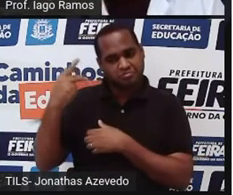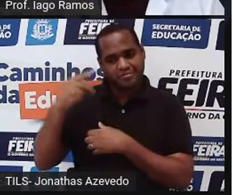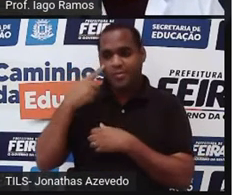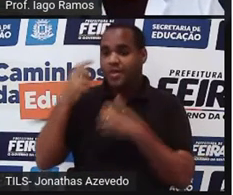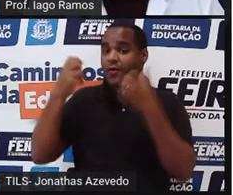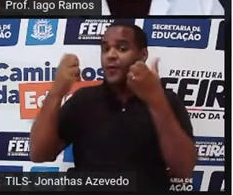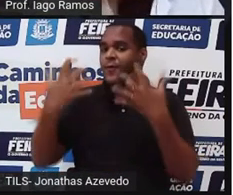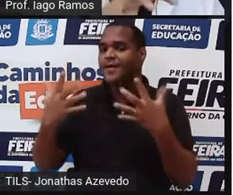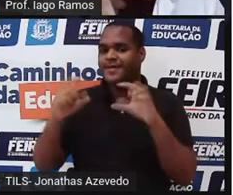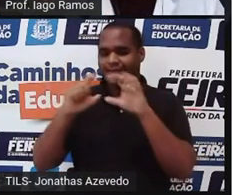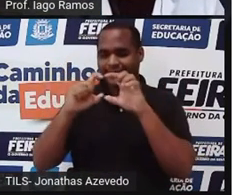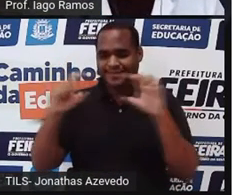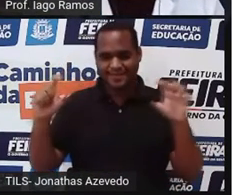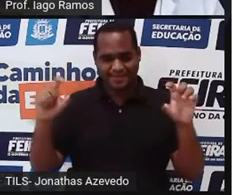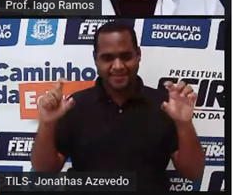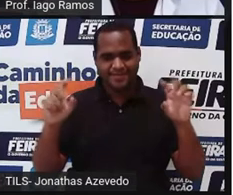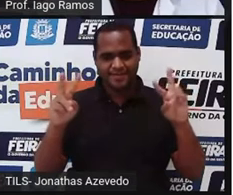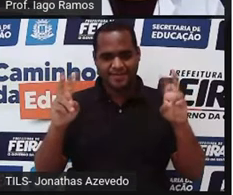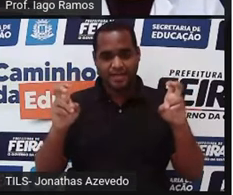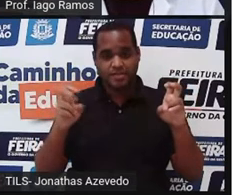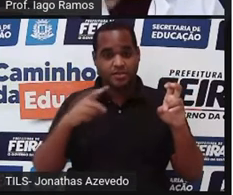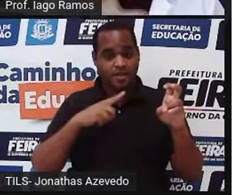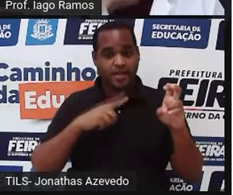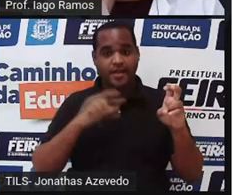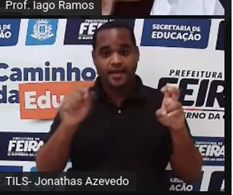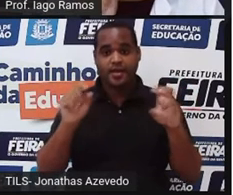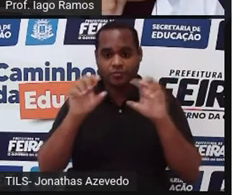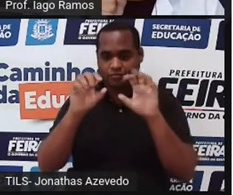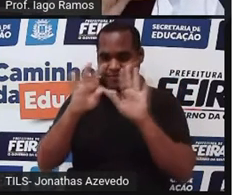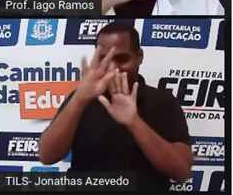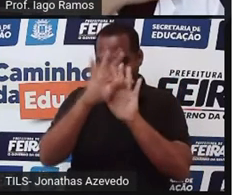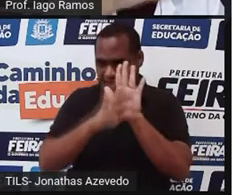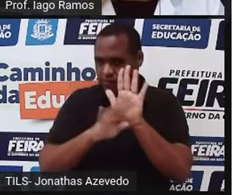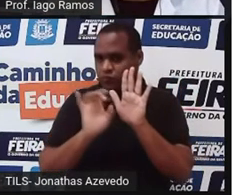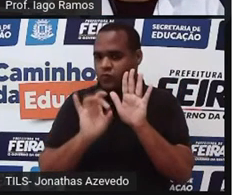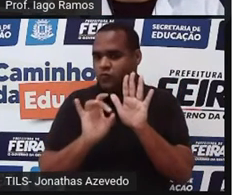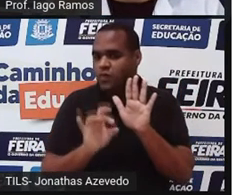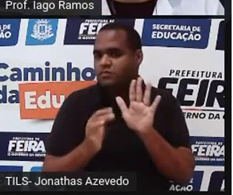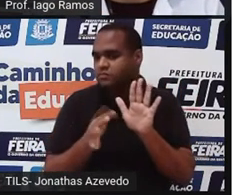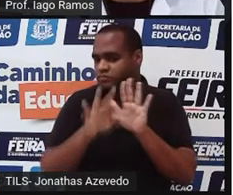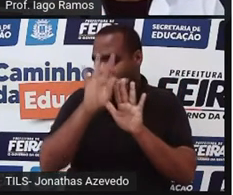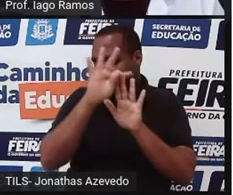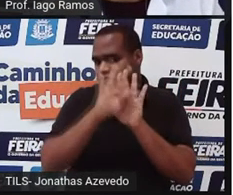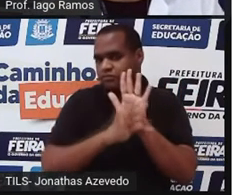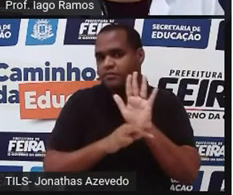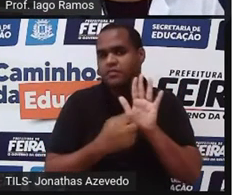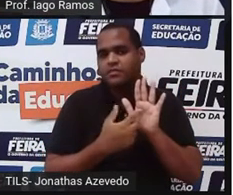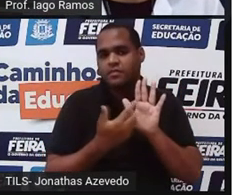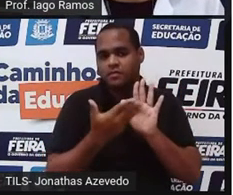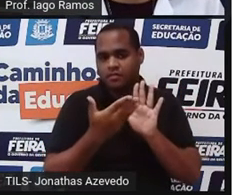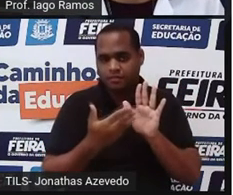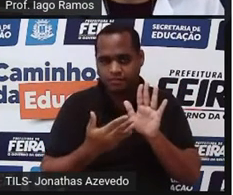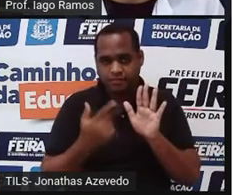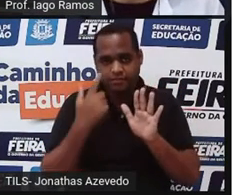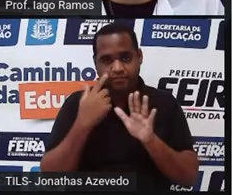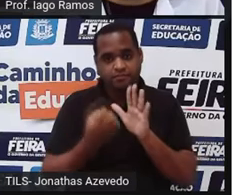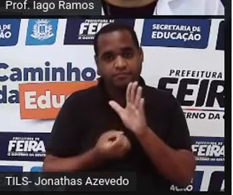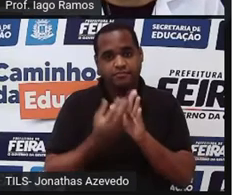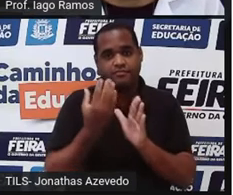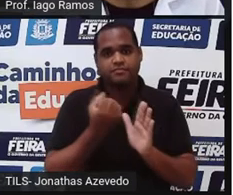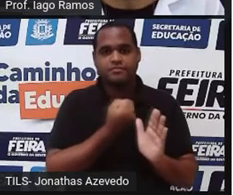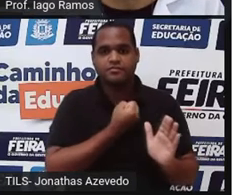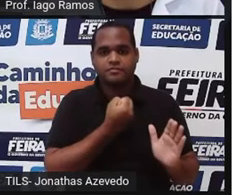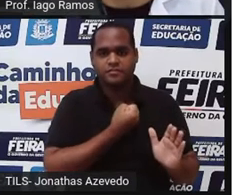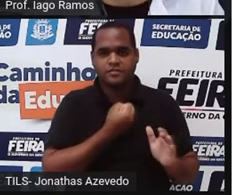parte do texto da questão. A gente não vai resolver a questão. Só a parte do texto, que é a parte que aparece em números.